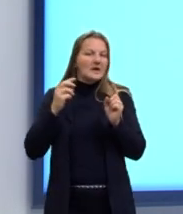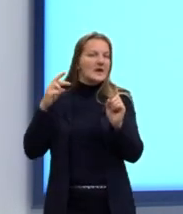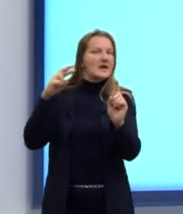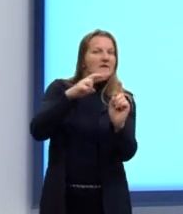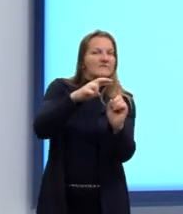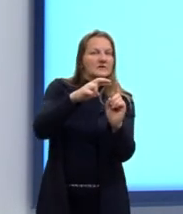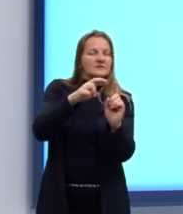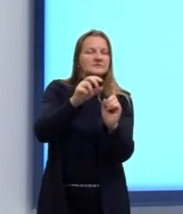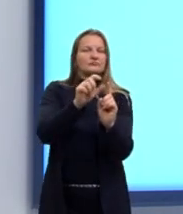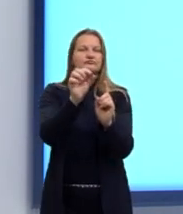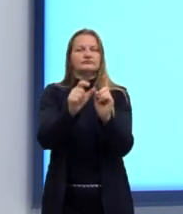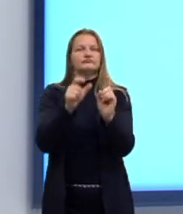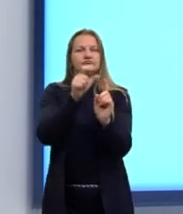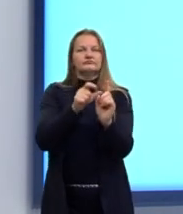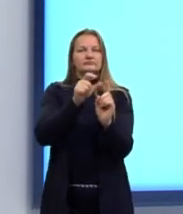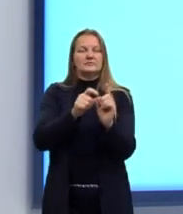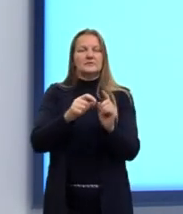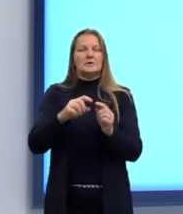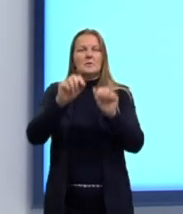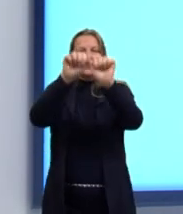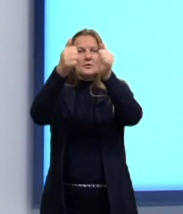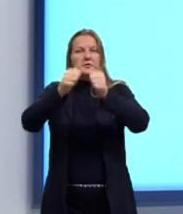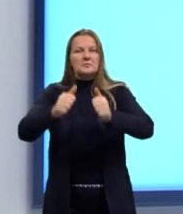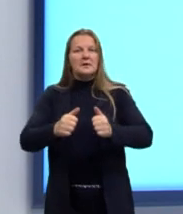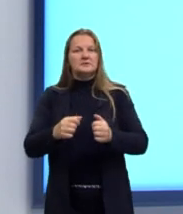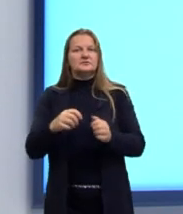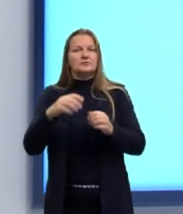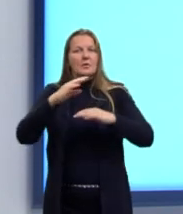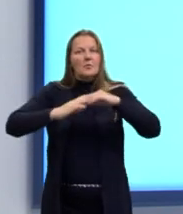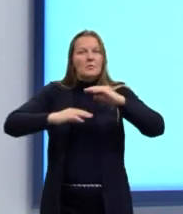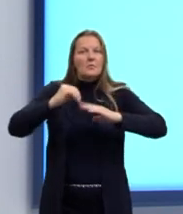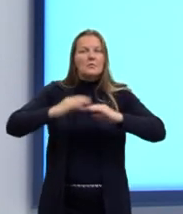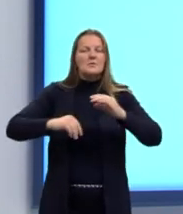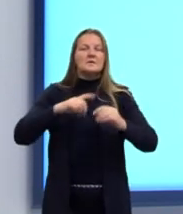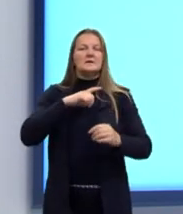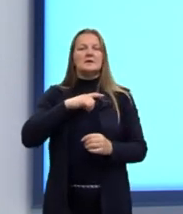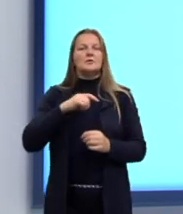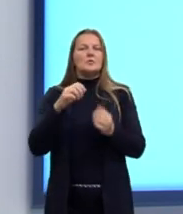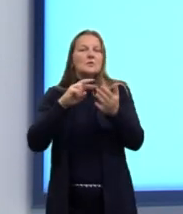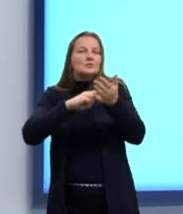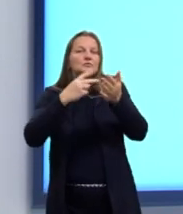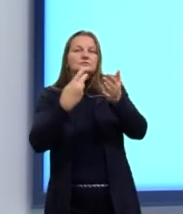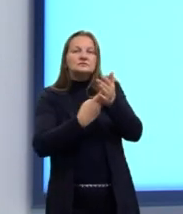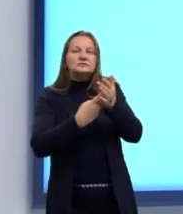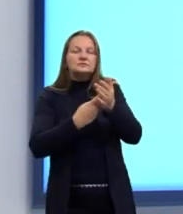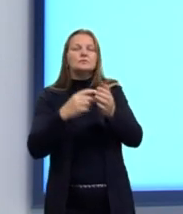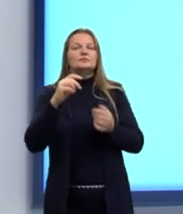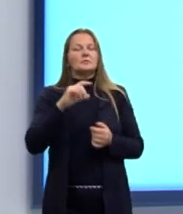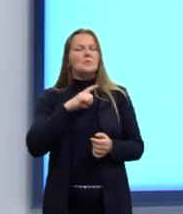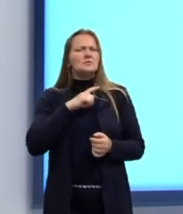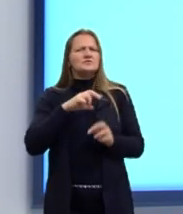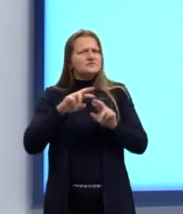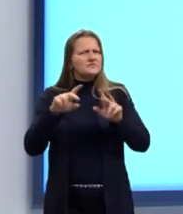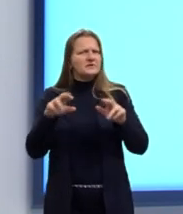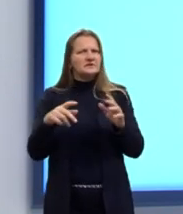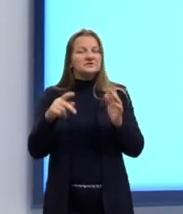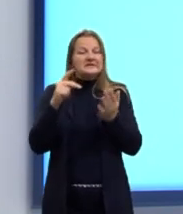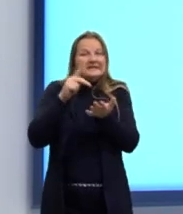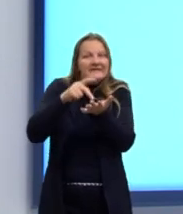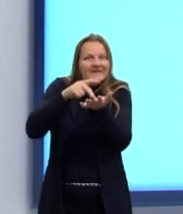coisa. E elas representam imagem de algo concreto, e cujo sentido literal difere do seu